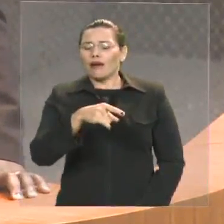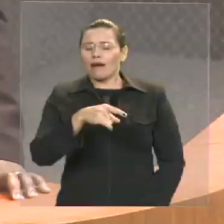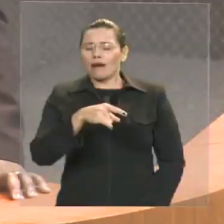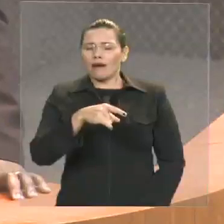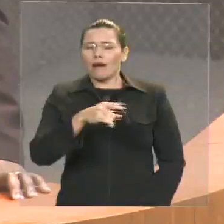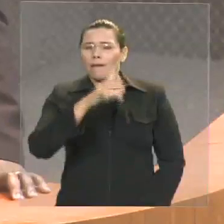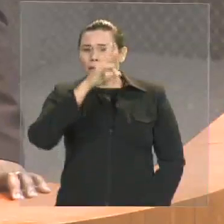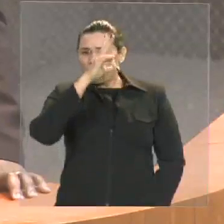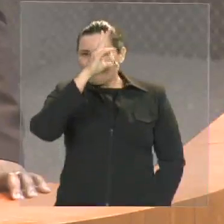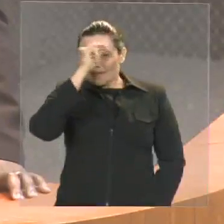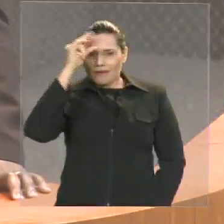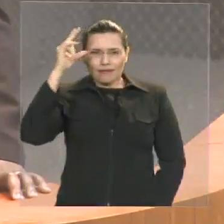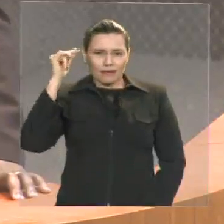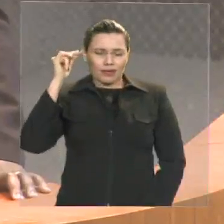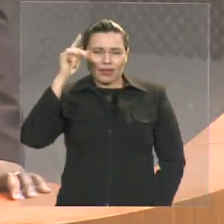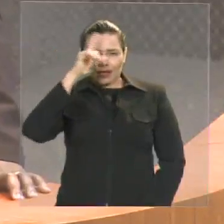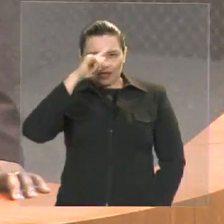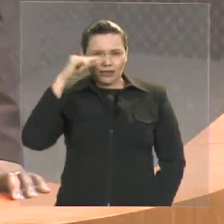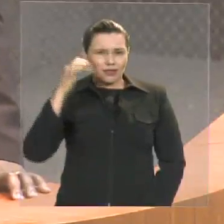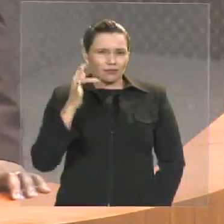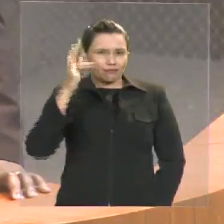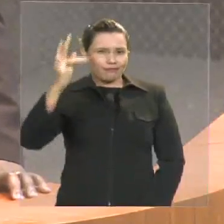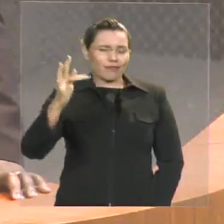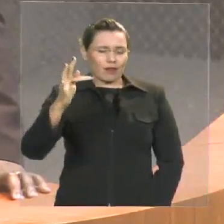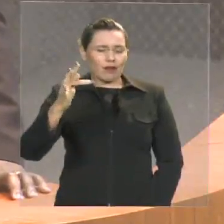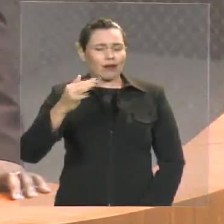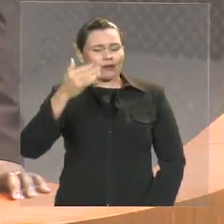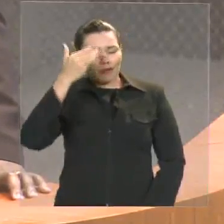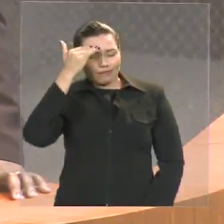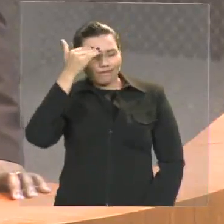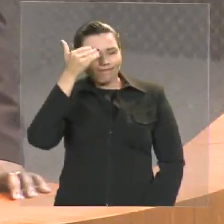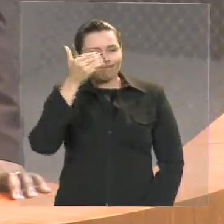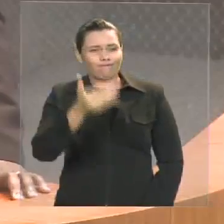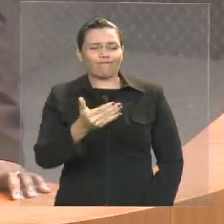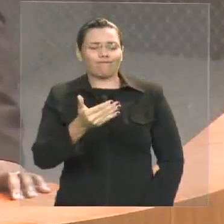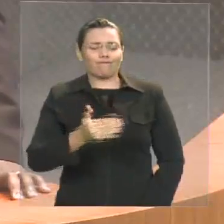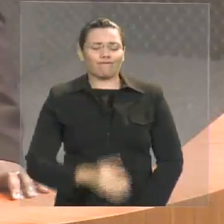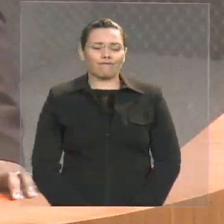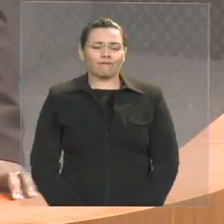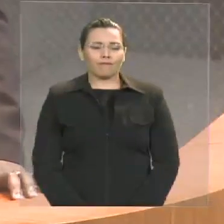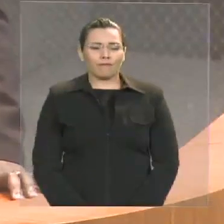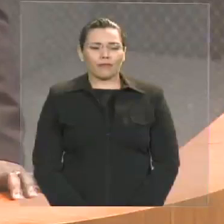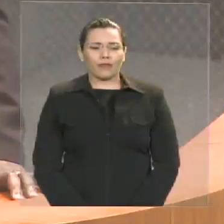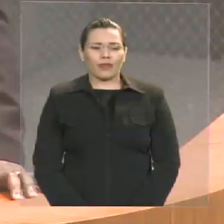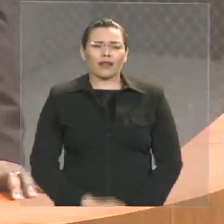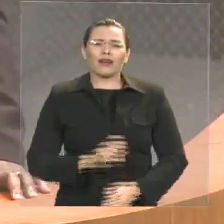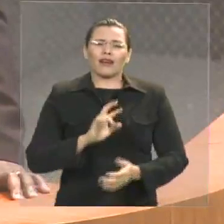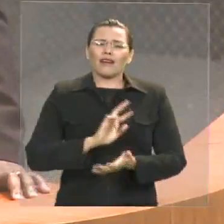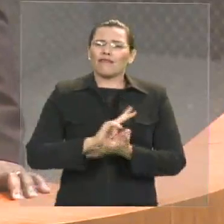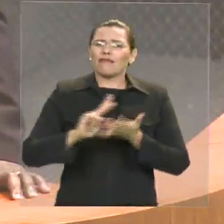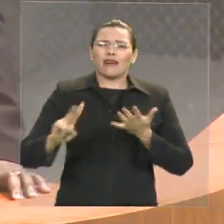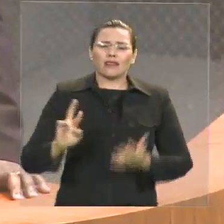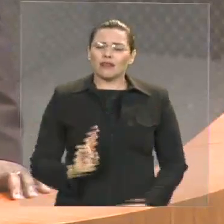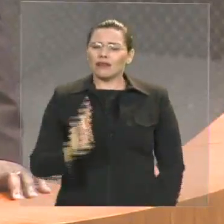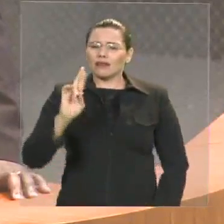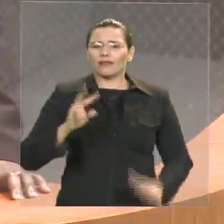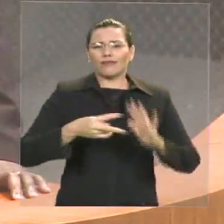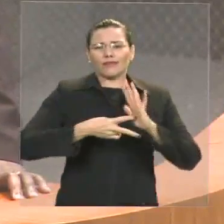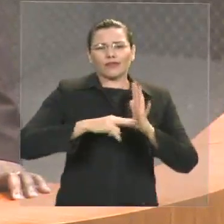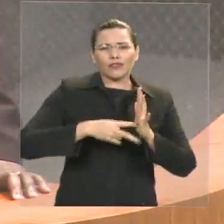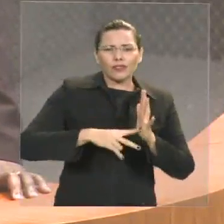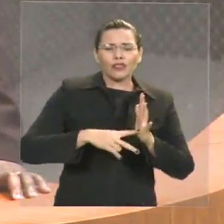Tinha vários segmentos ali presentes, como sindicatos, conselhos